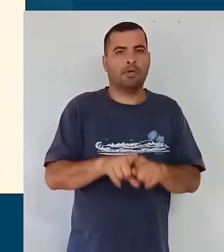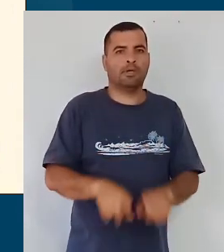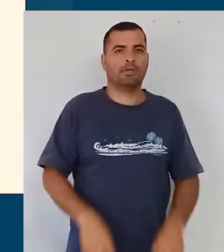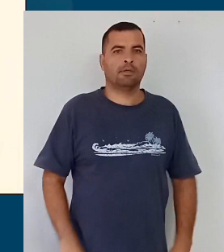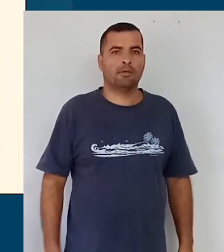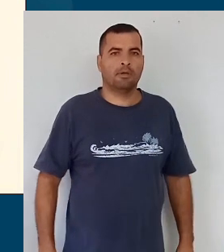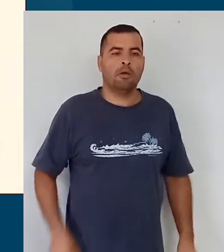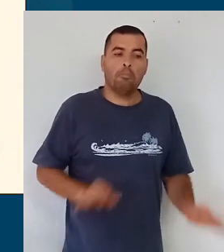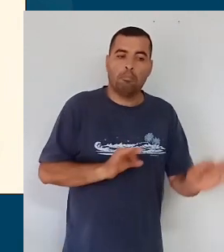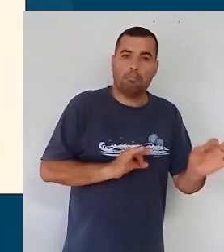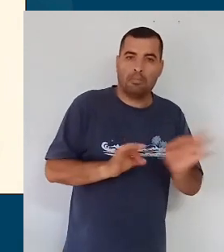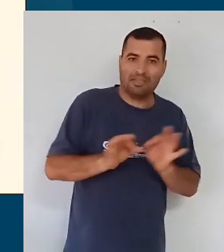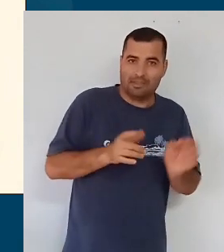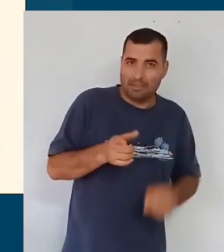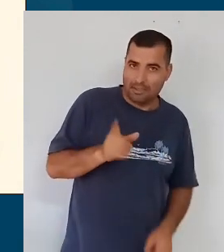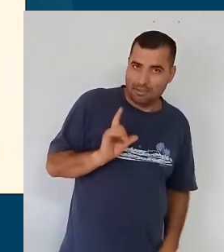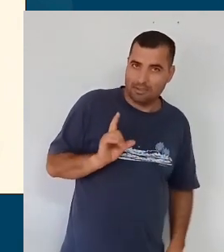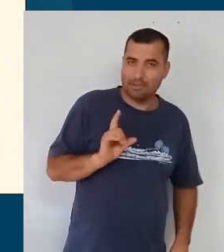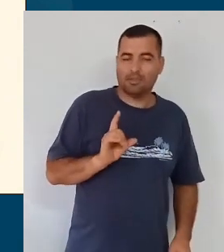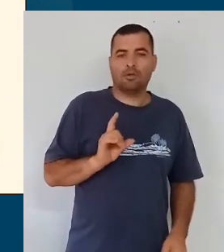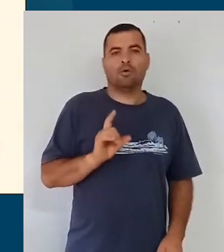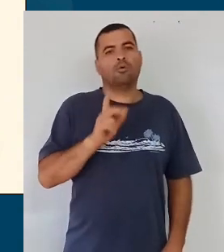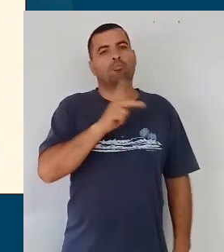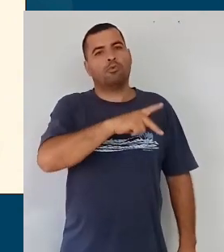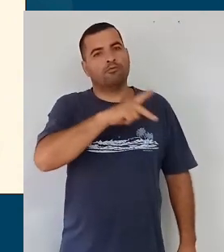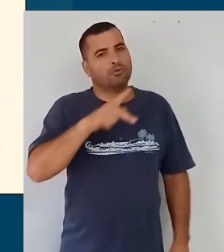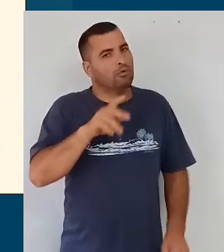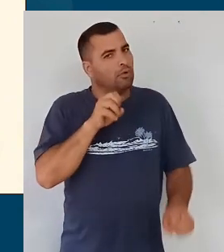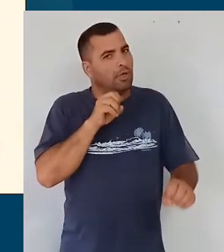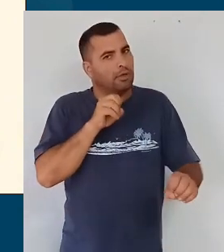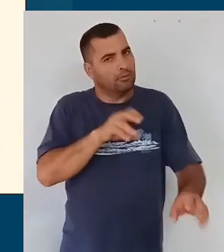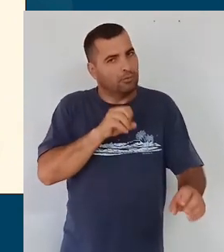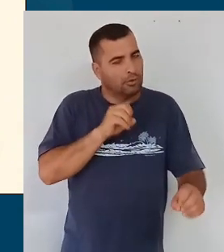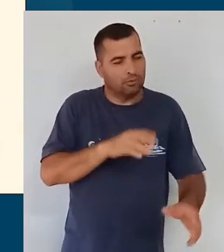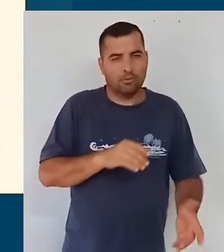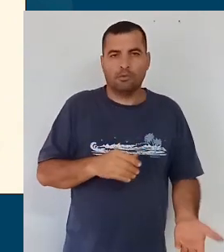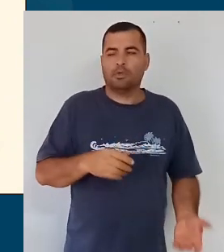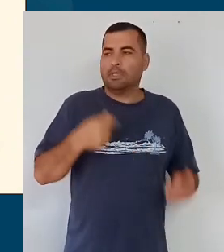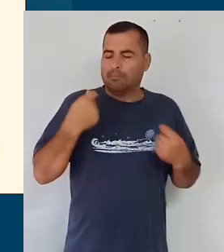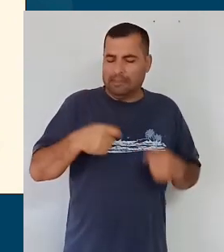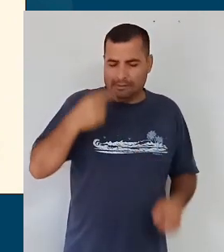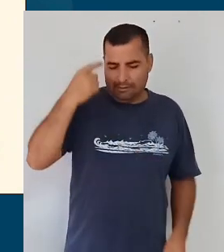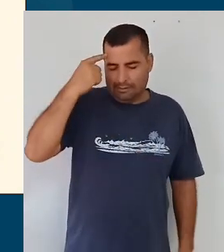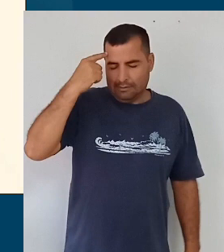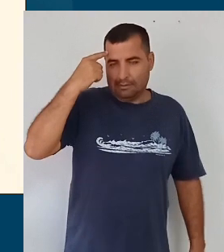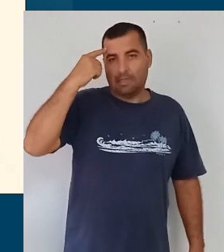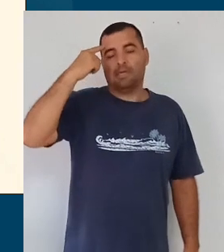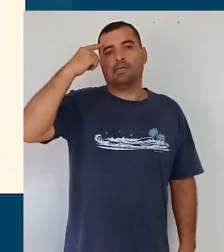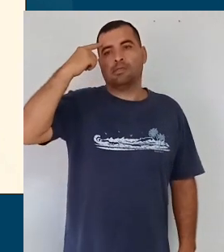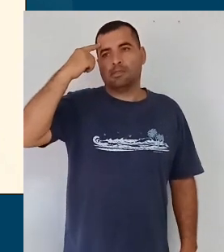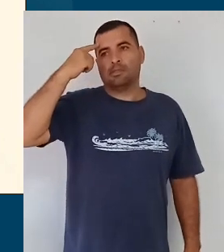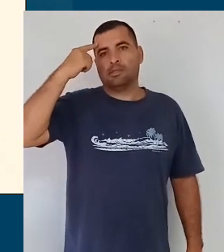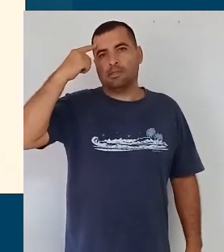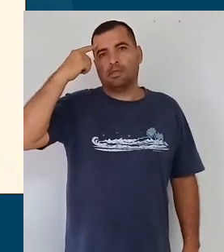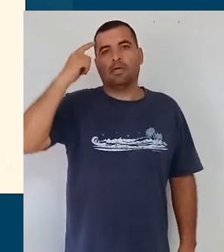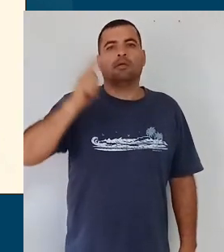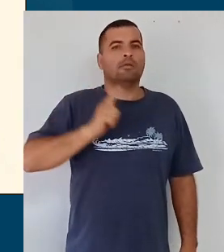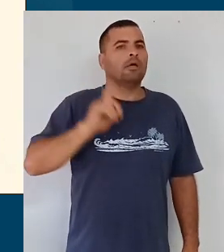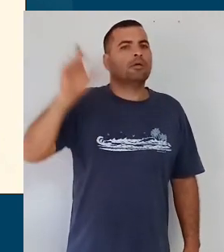ao planejar isso, o professor, o educador e a educadora precisa ter sempre em mente esses